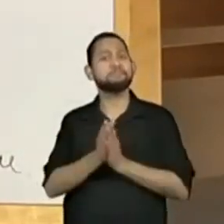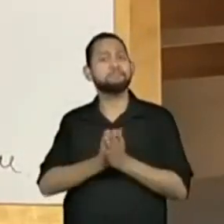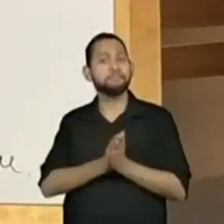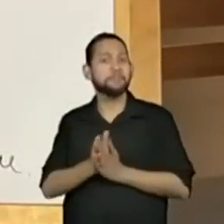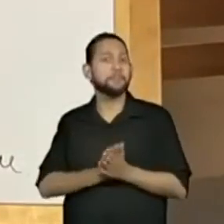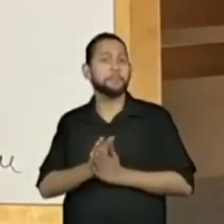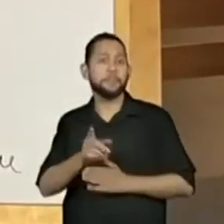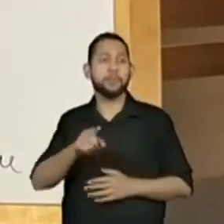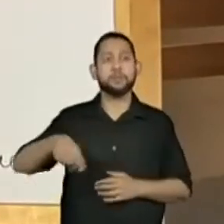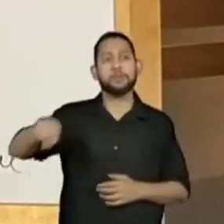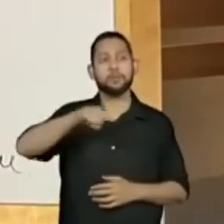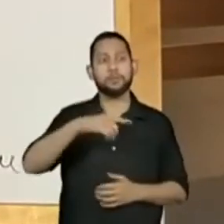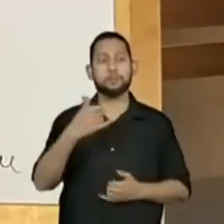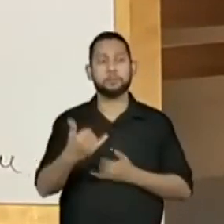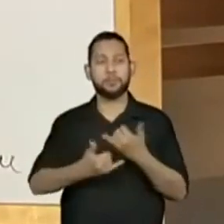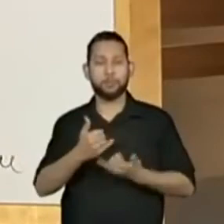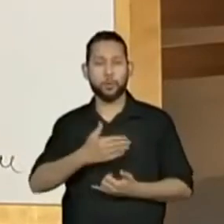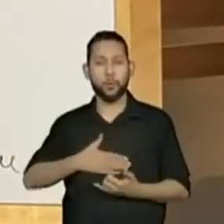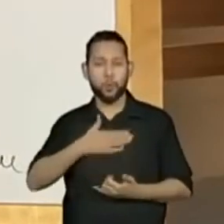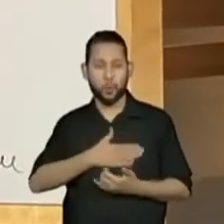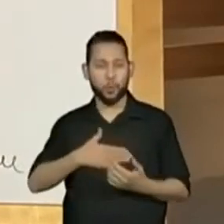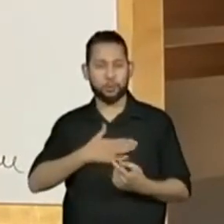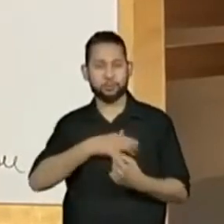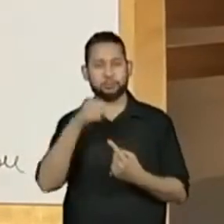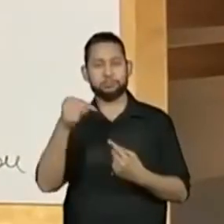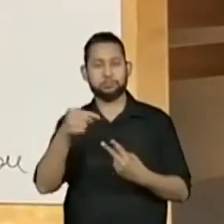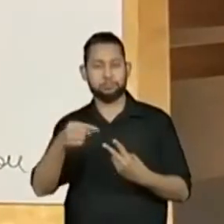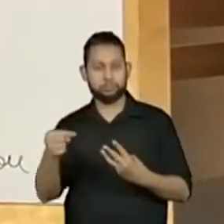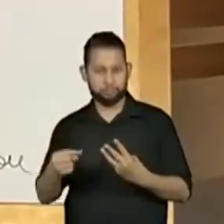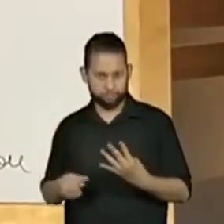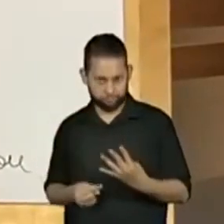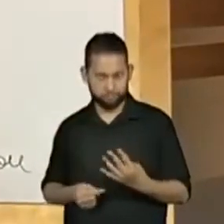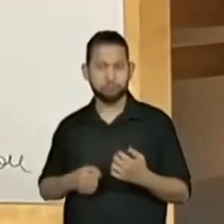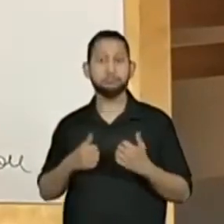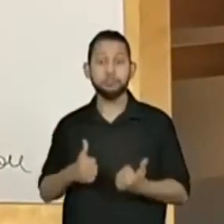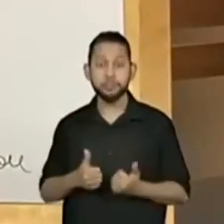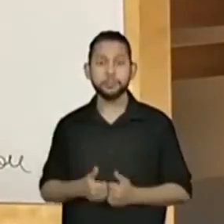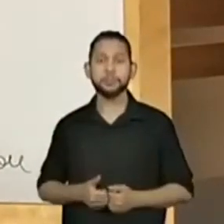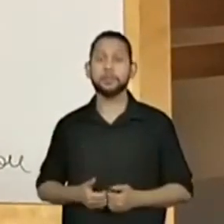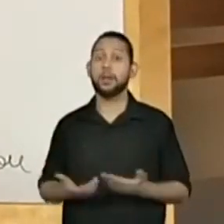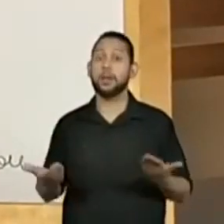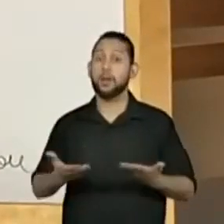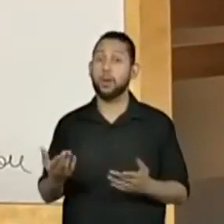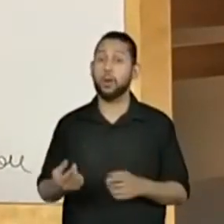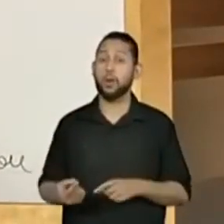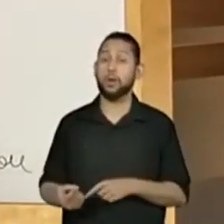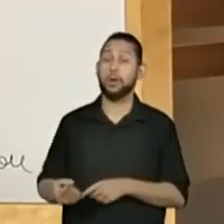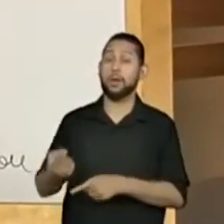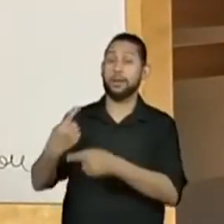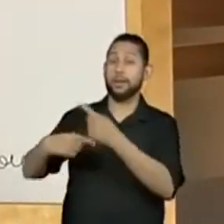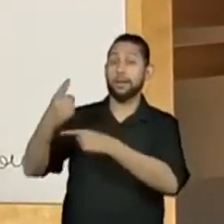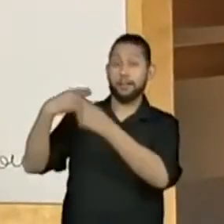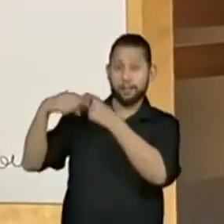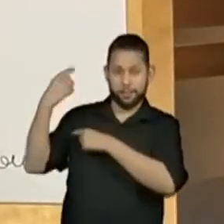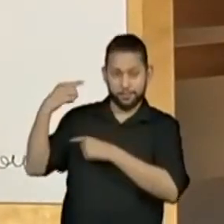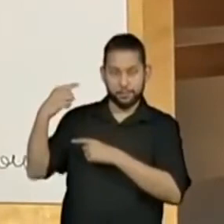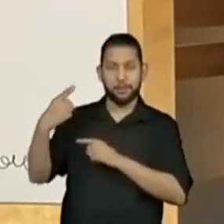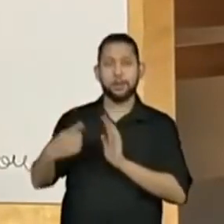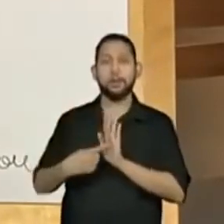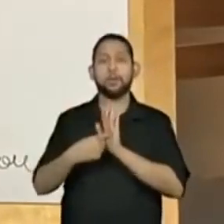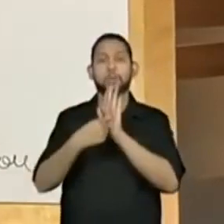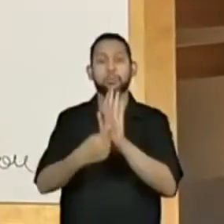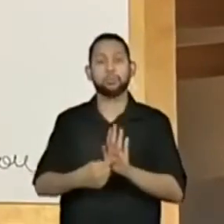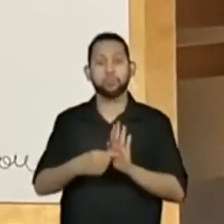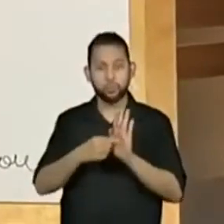essas são as brincadeiras que vocês gostam de brincar no dia a dia de vocês. Voltando lá para aquela leitura que eu fiz